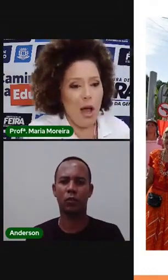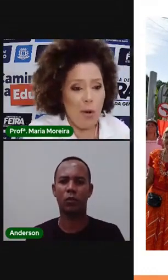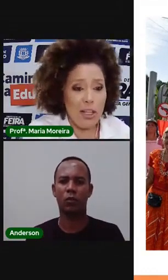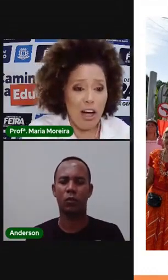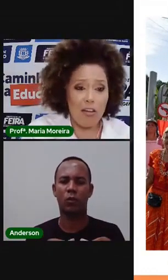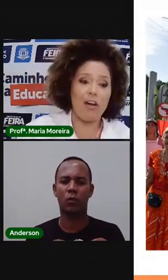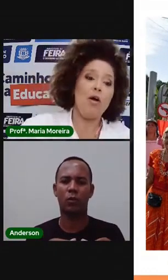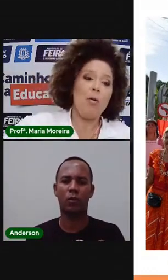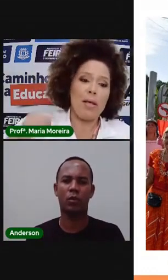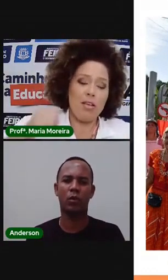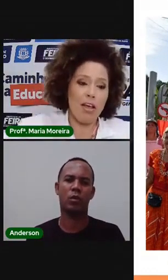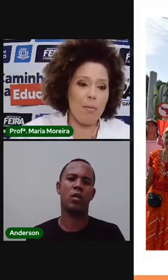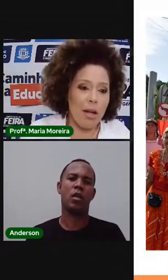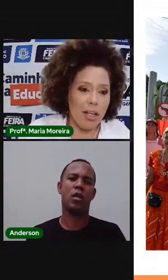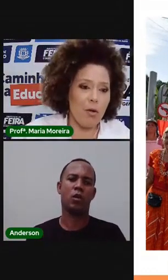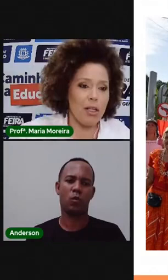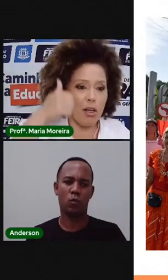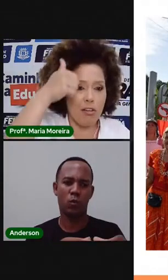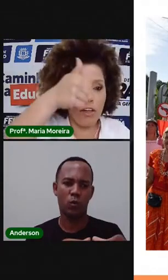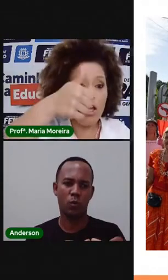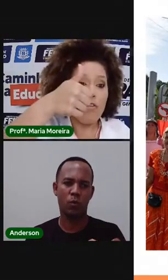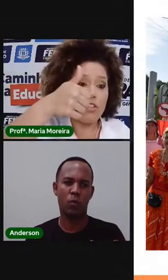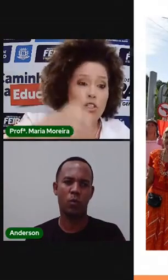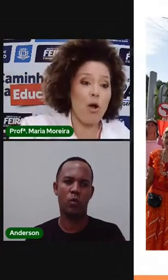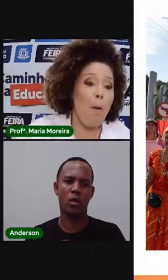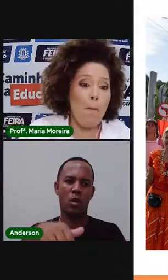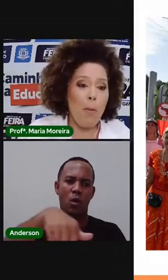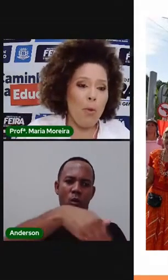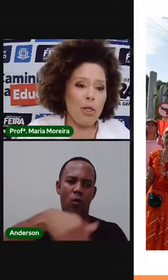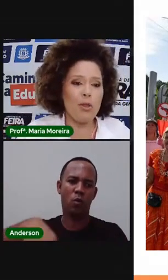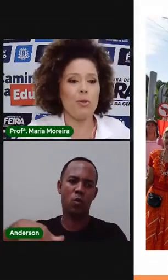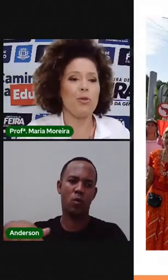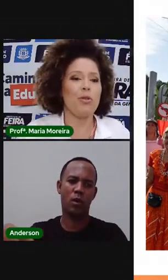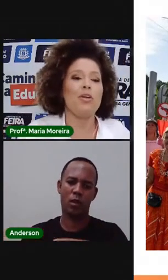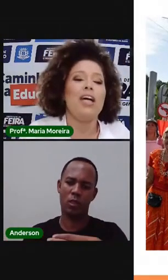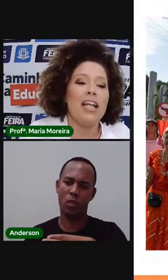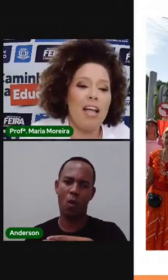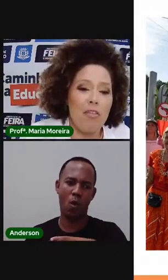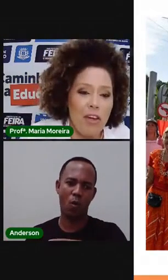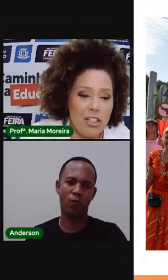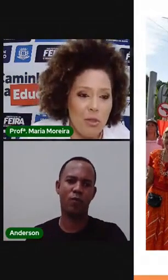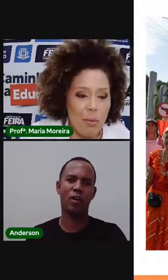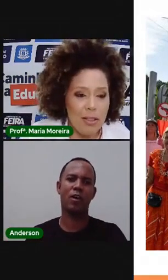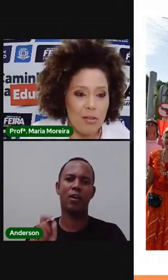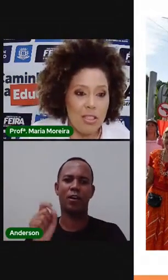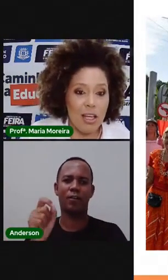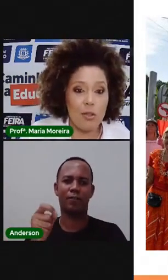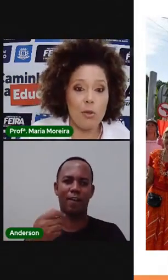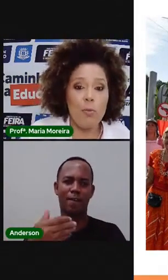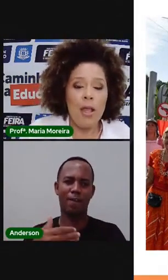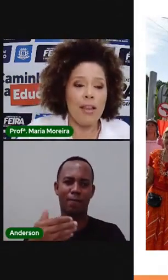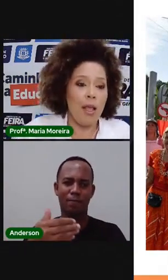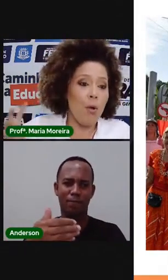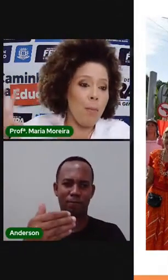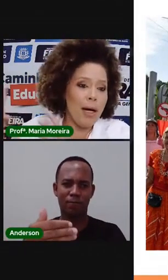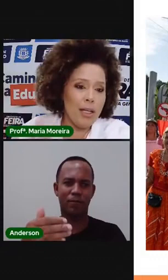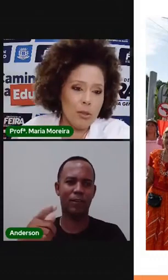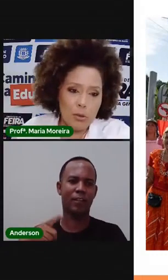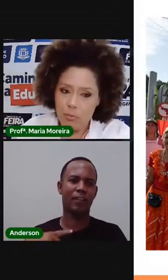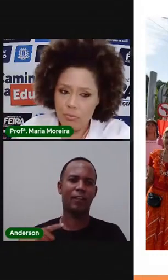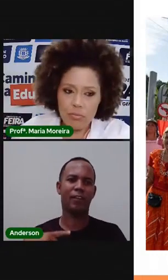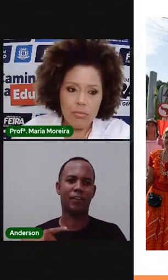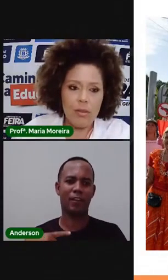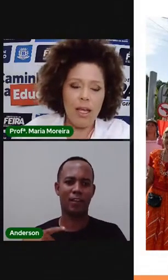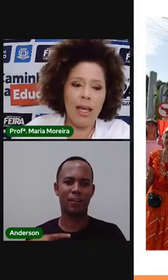O bando da Rua Nova. Pessoal aí que vão para a Rua Nova, vocês jogam muito duro na festa do Bando Anunciador. Tem um